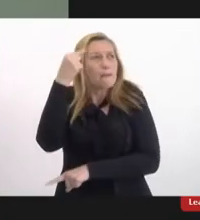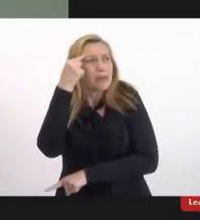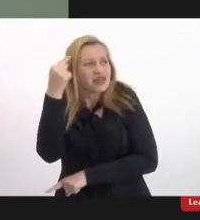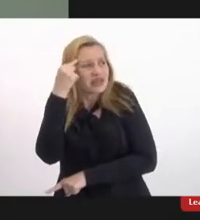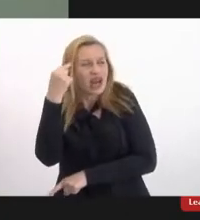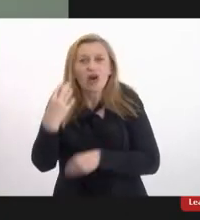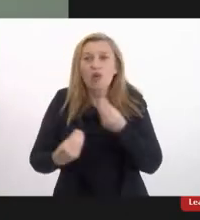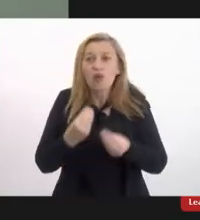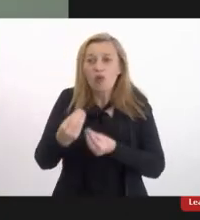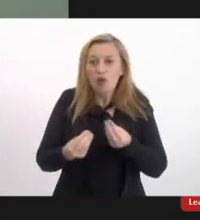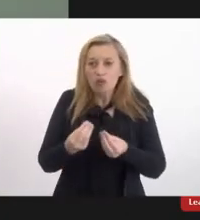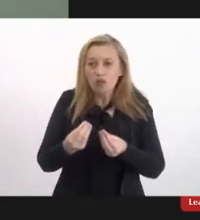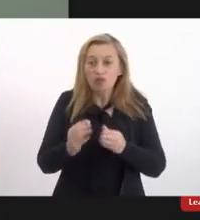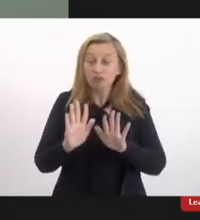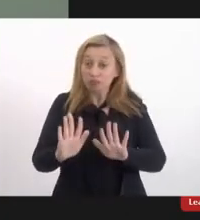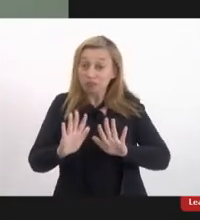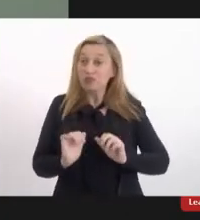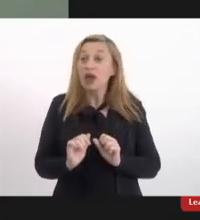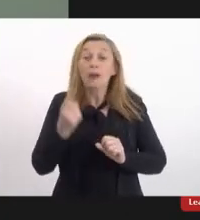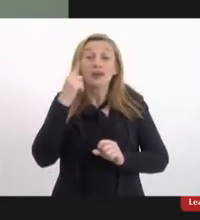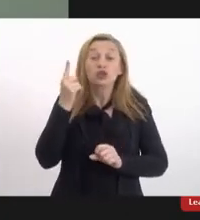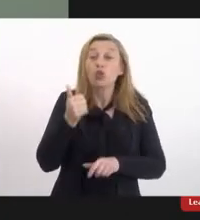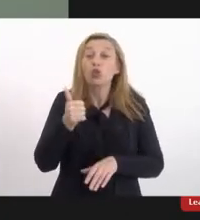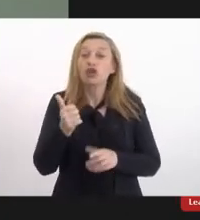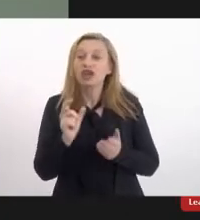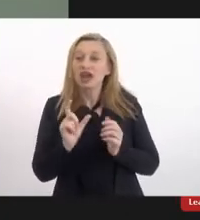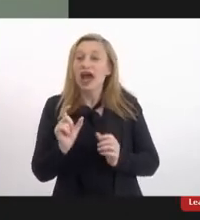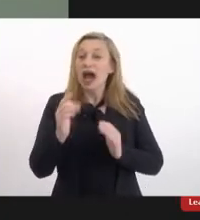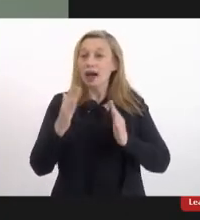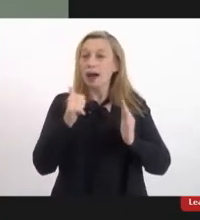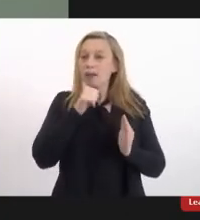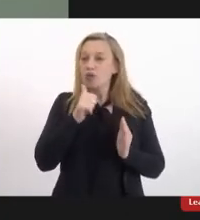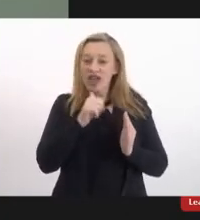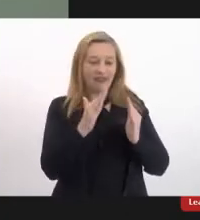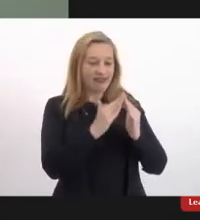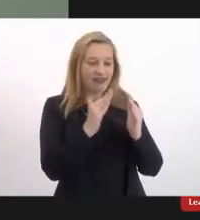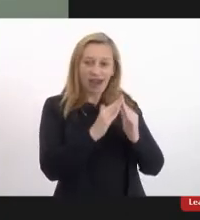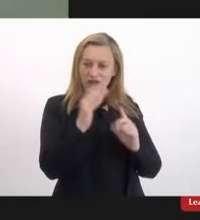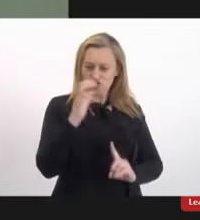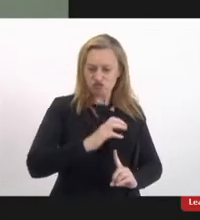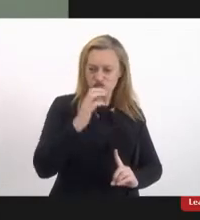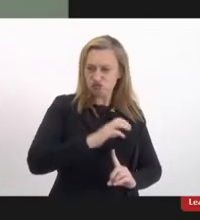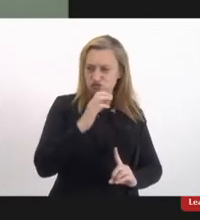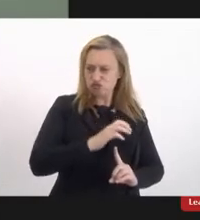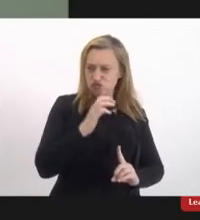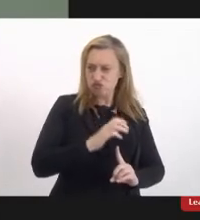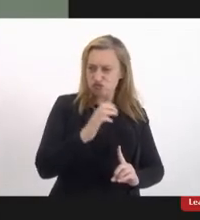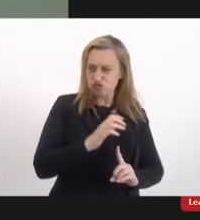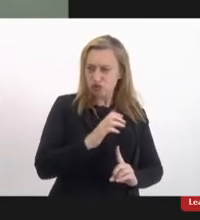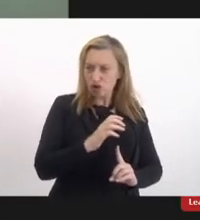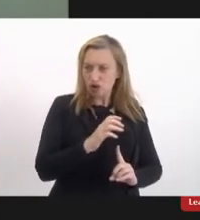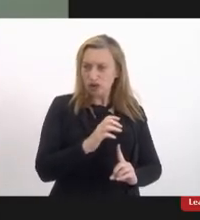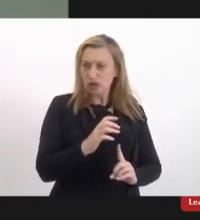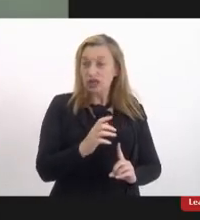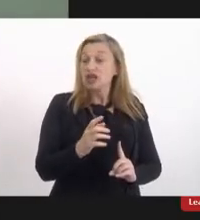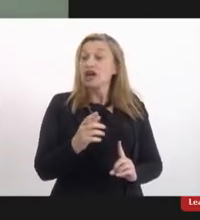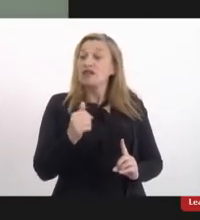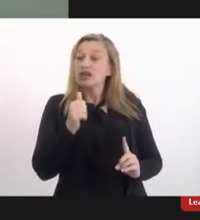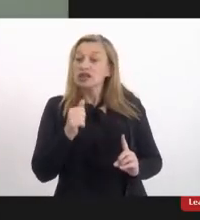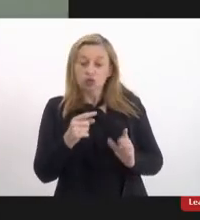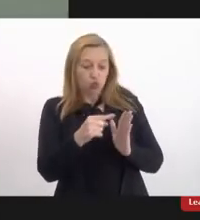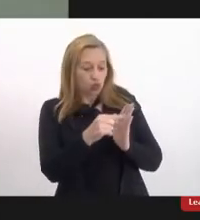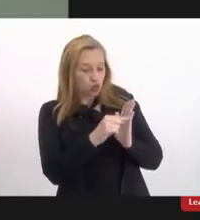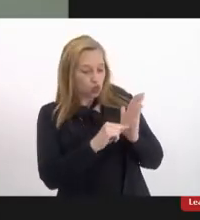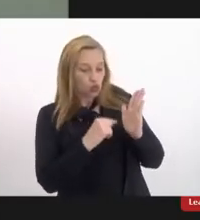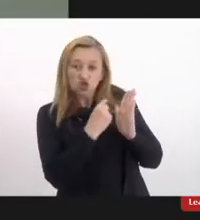isso então o ele pensou a mulher que está em casa sofre uma opressão o opressor ao lado não tem como faz um X vermelho na